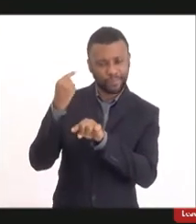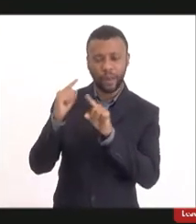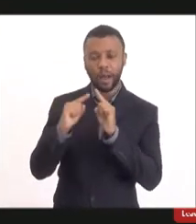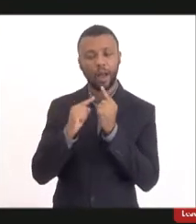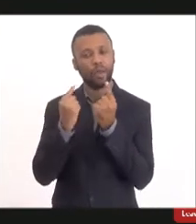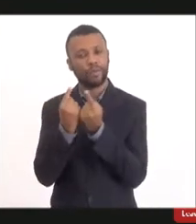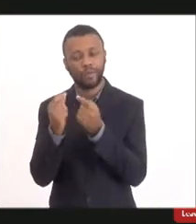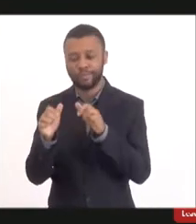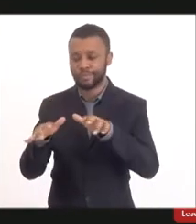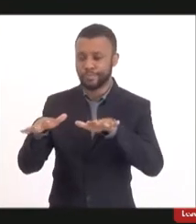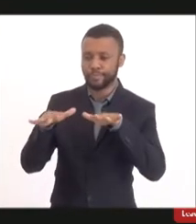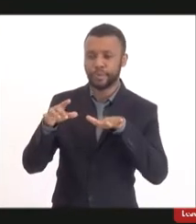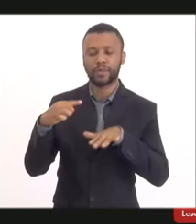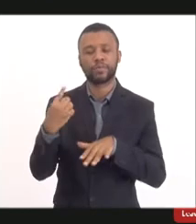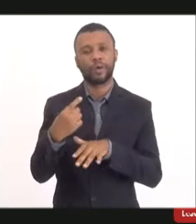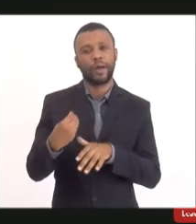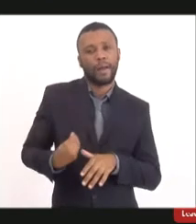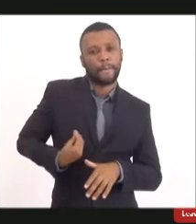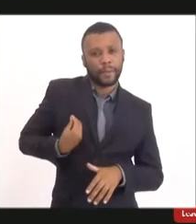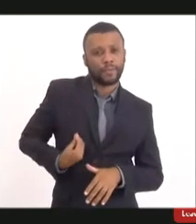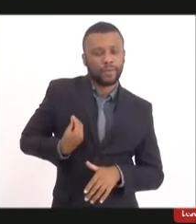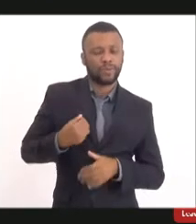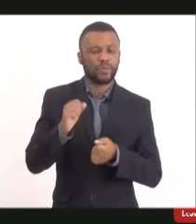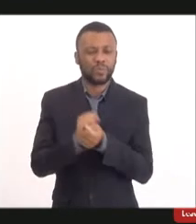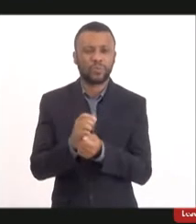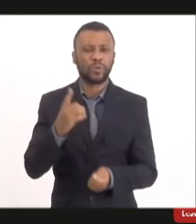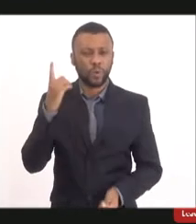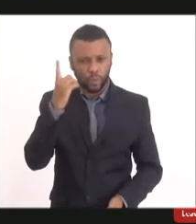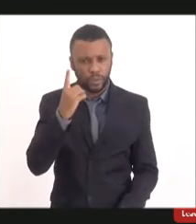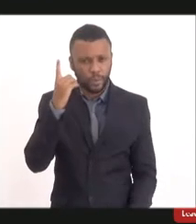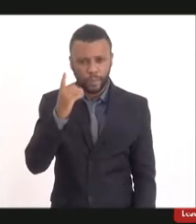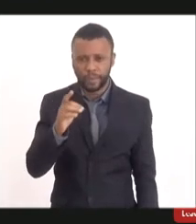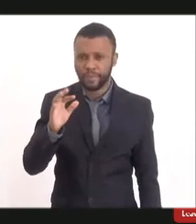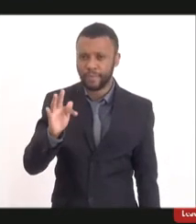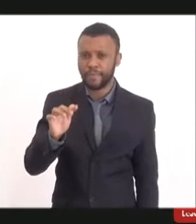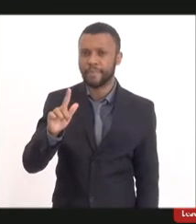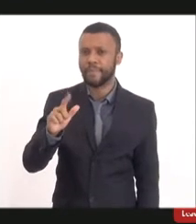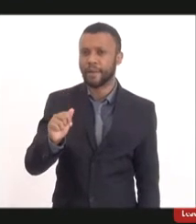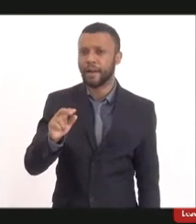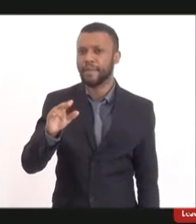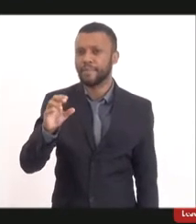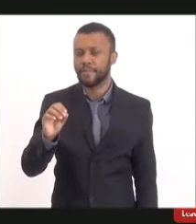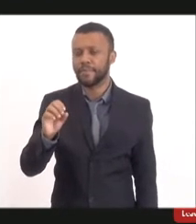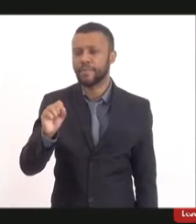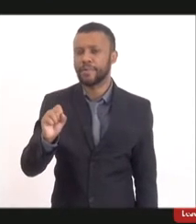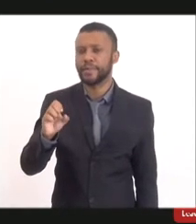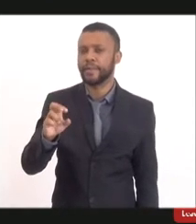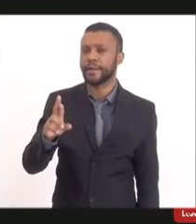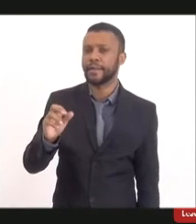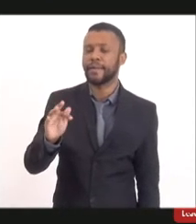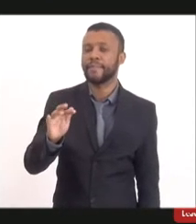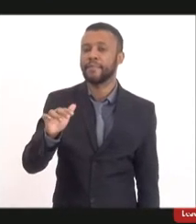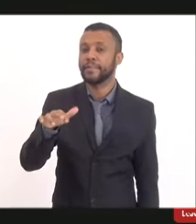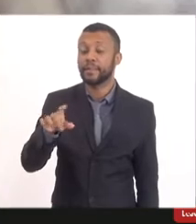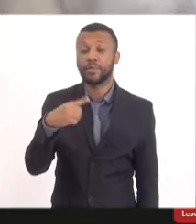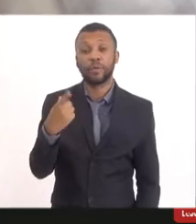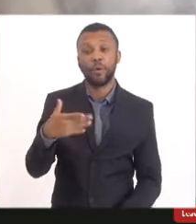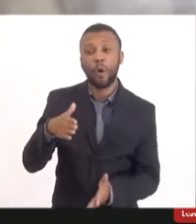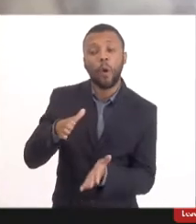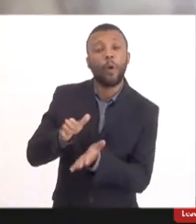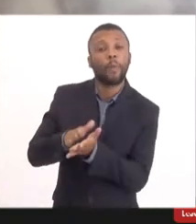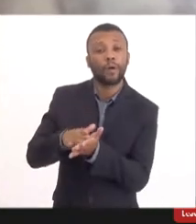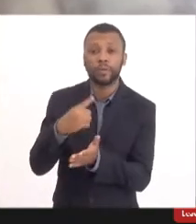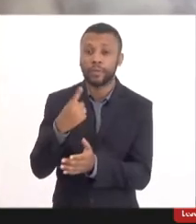o deputado Flávio Serafini, fomos muito cobrados de campanhas. Nós temos uma